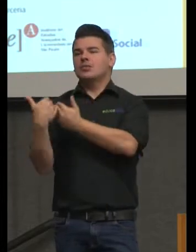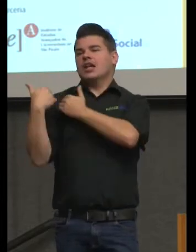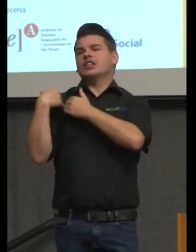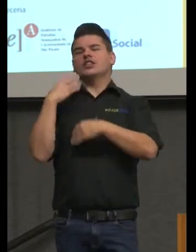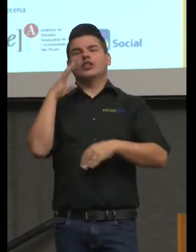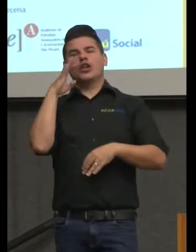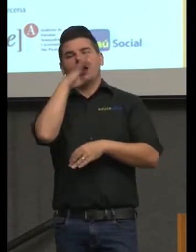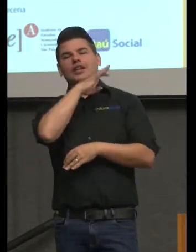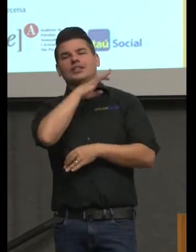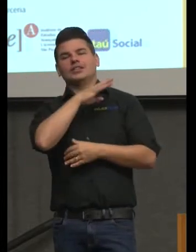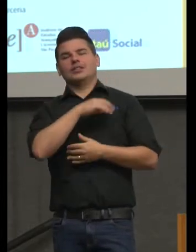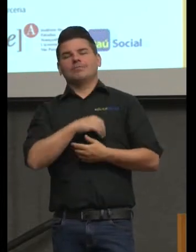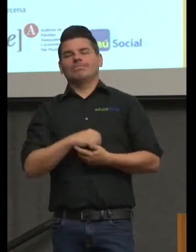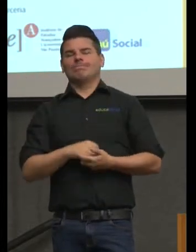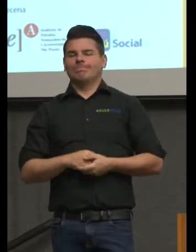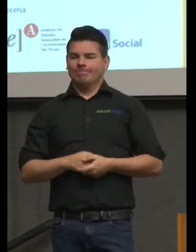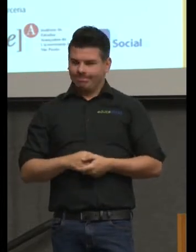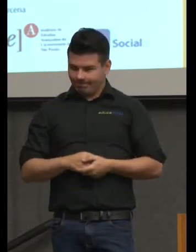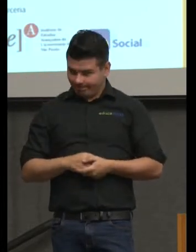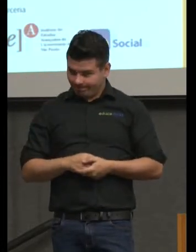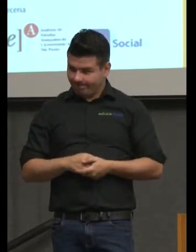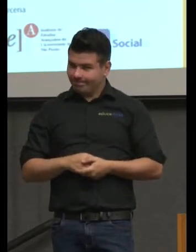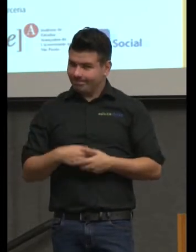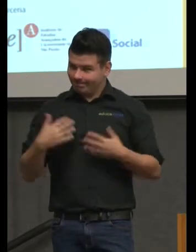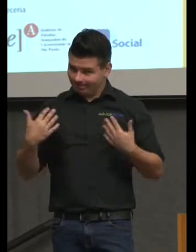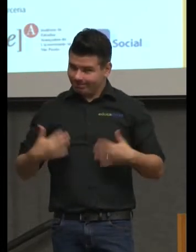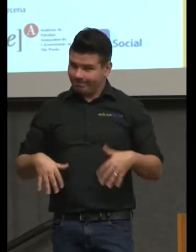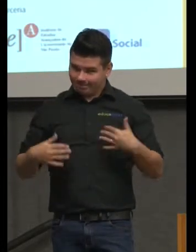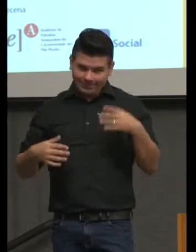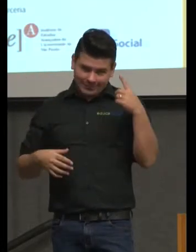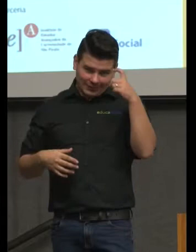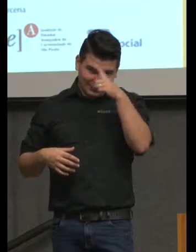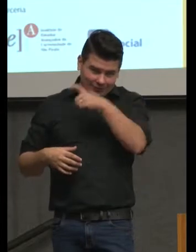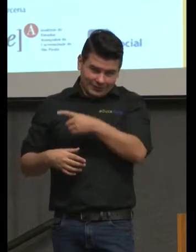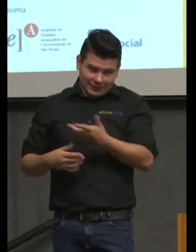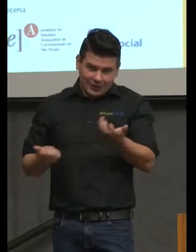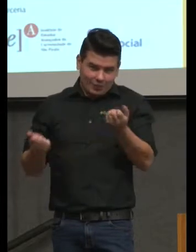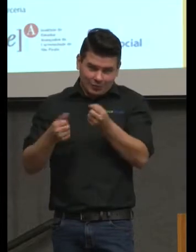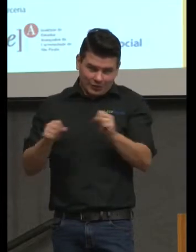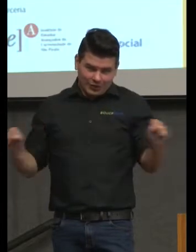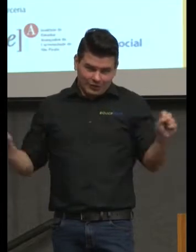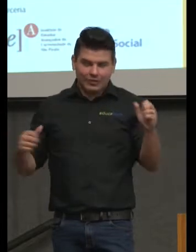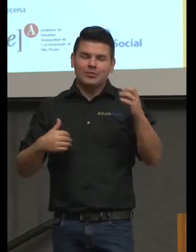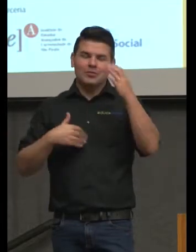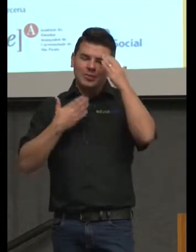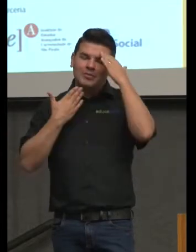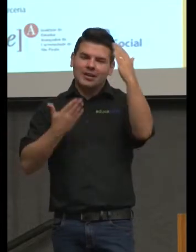é barra eu fiz o meu possível aqui muito obrigado